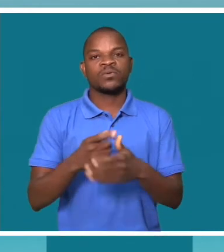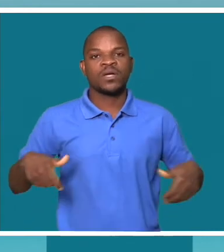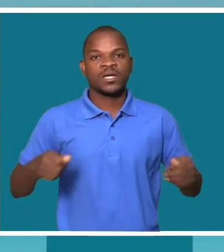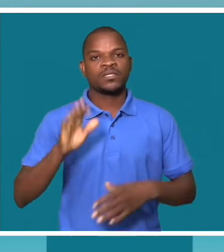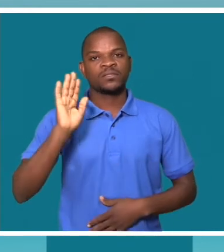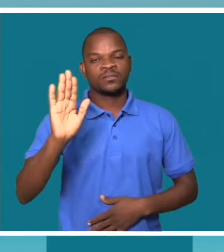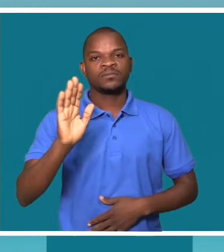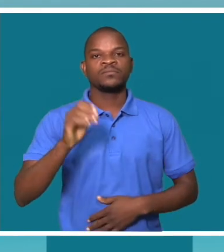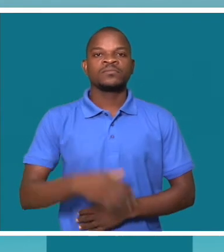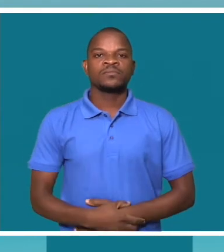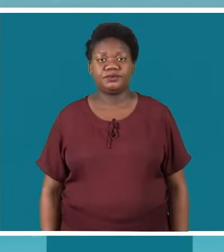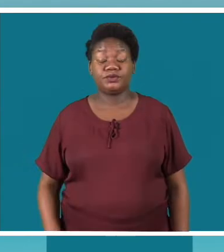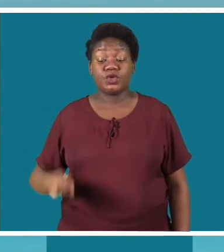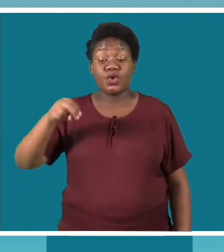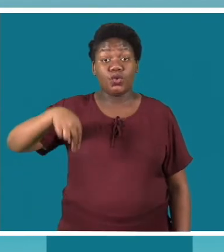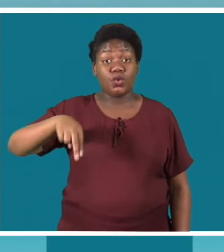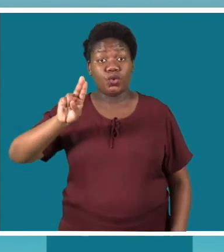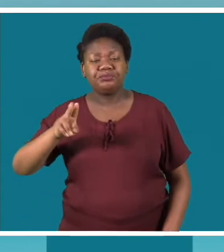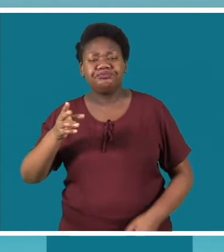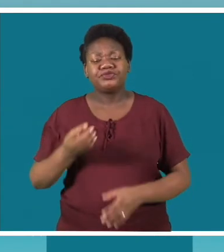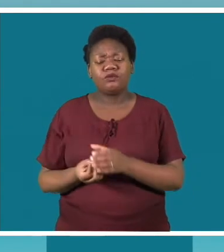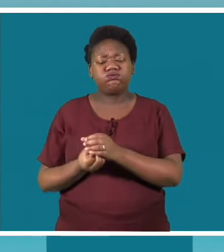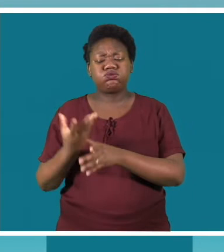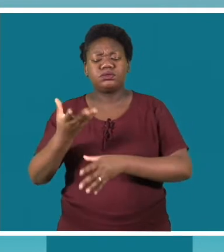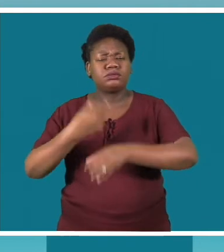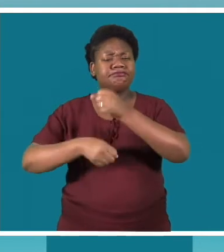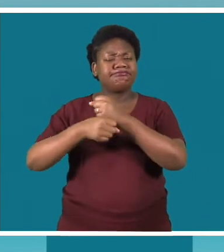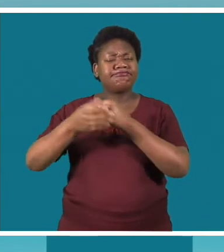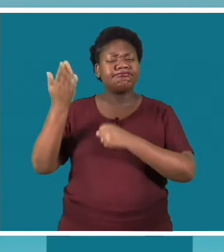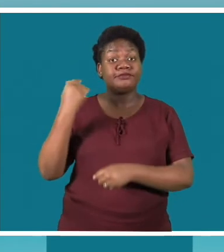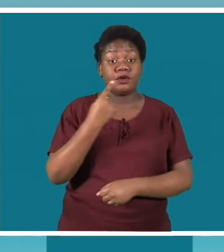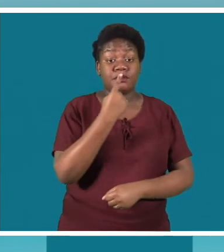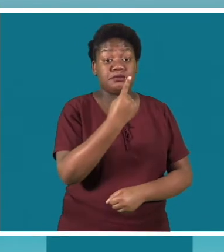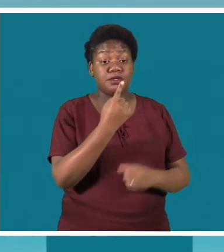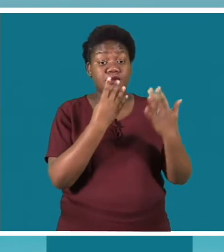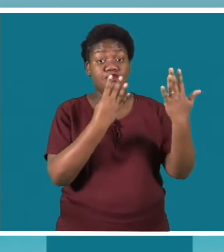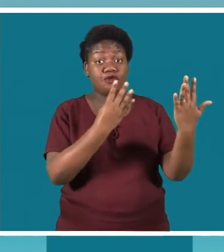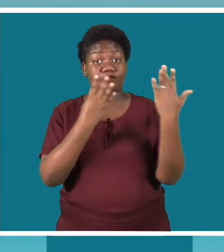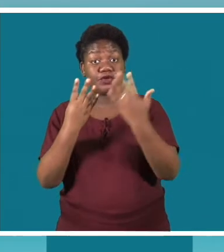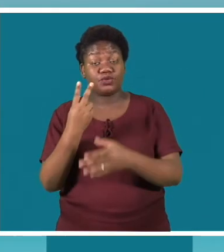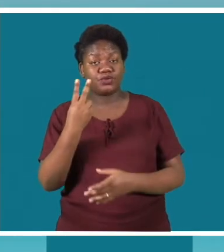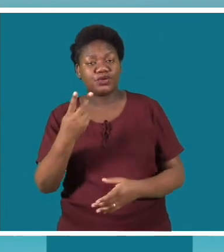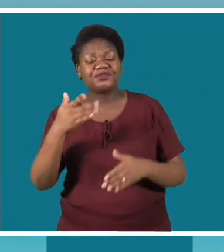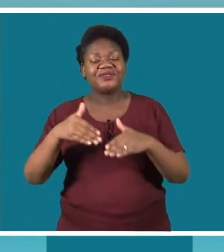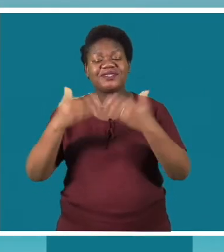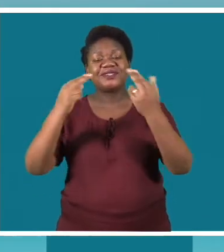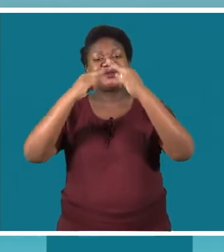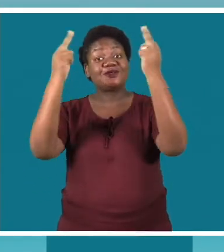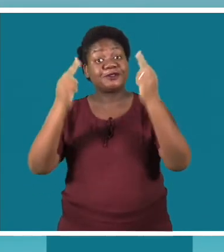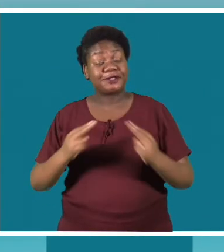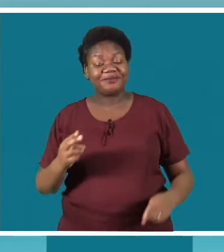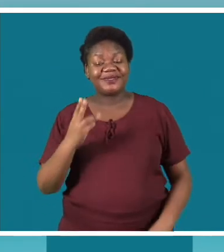O Dia Internacional da Pessoa com Deficiência é celebrado a 3 de dezembro e foi